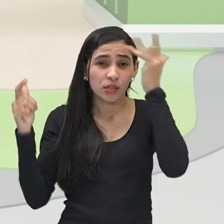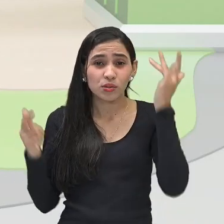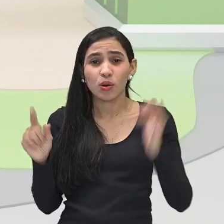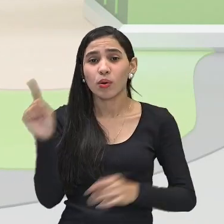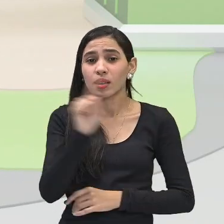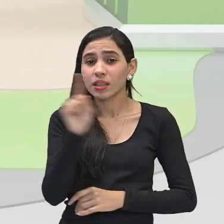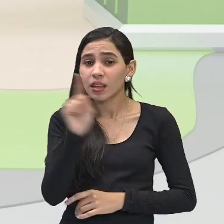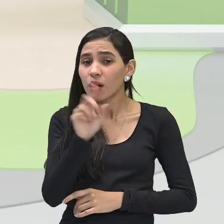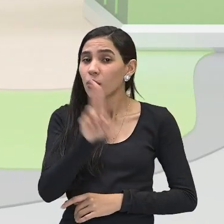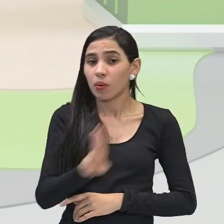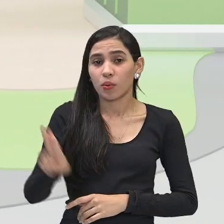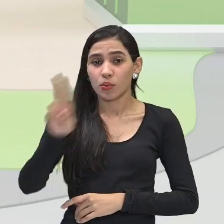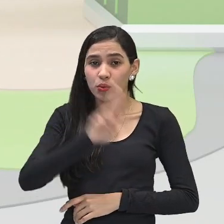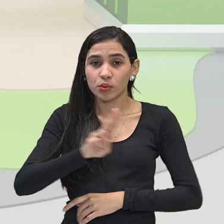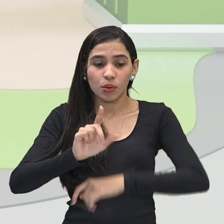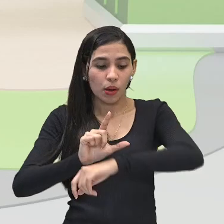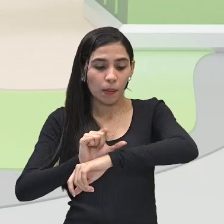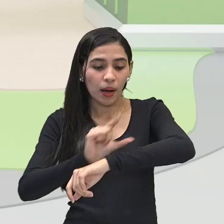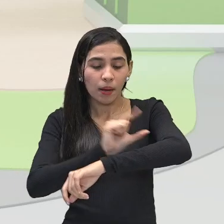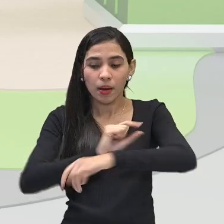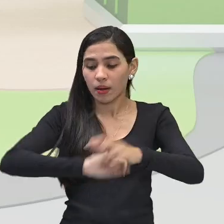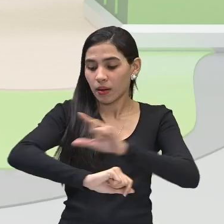usou protetor solar.